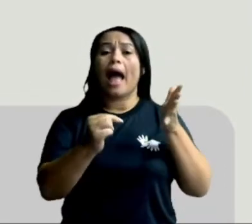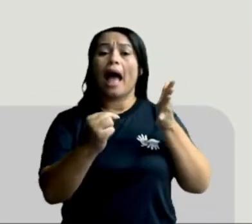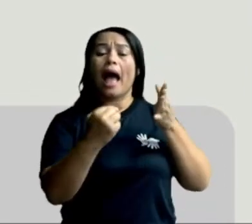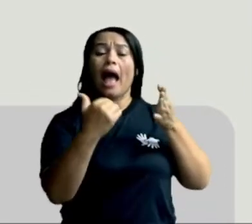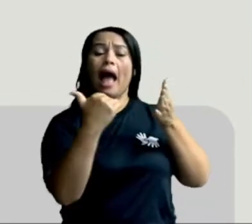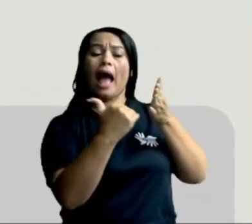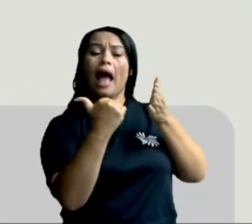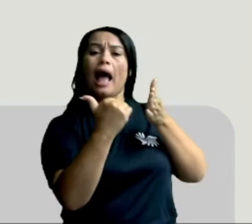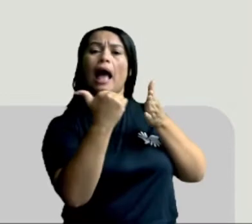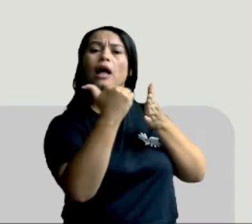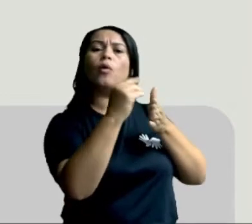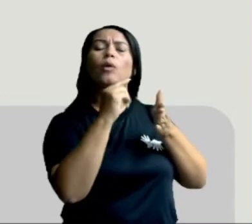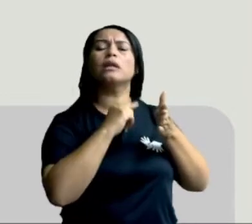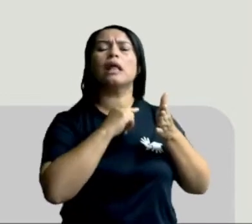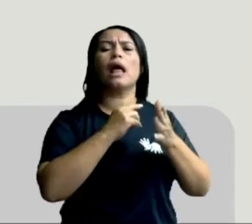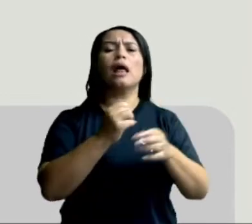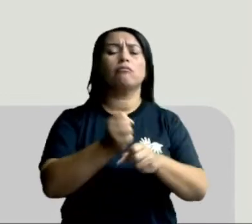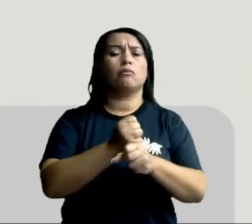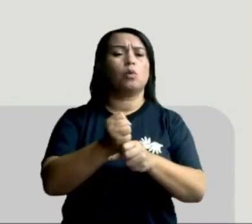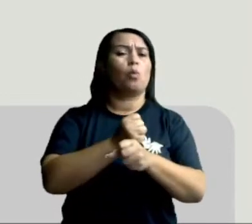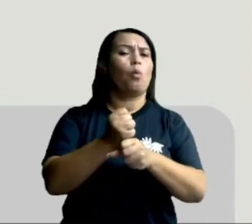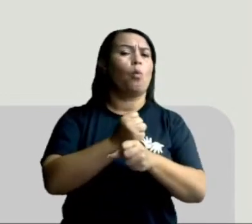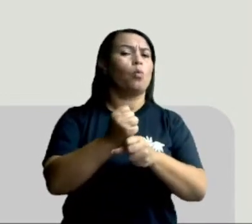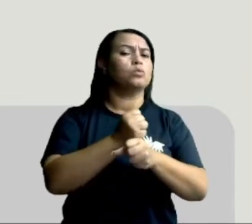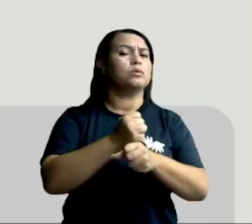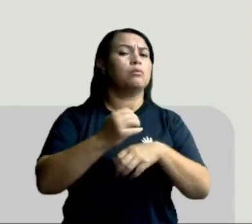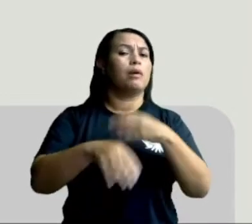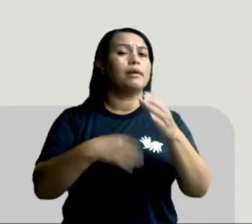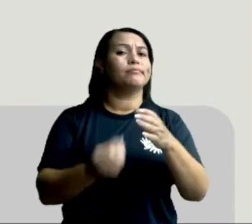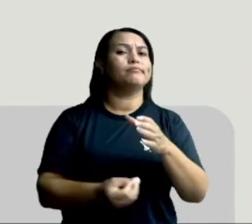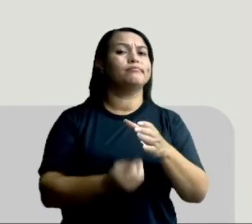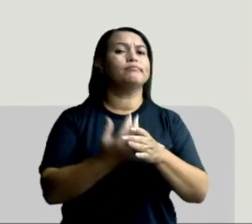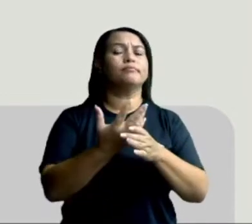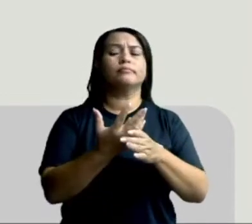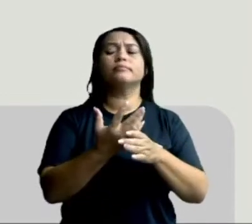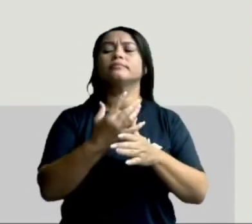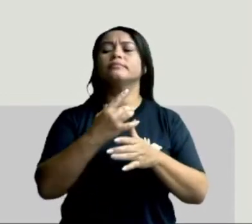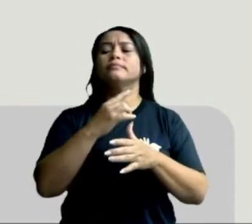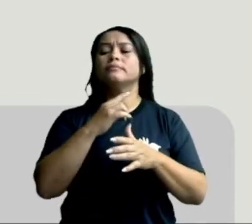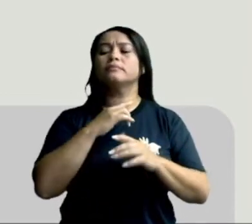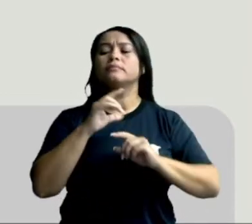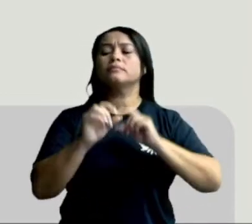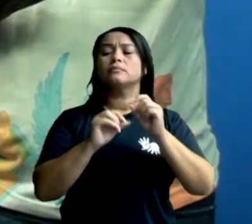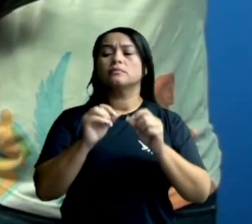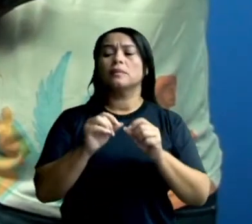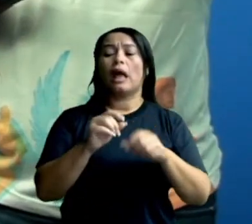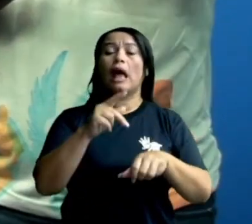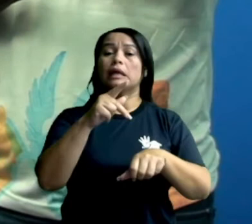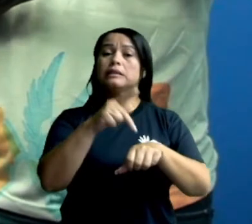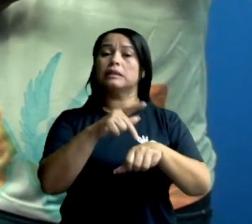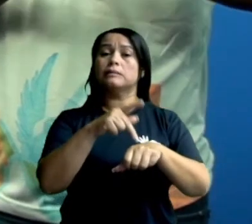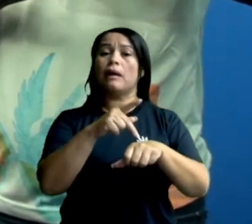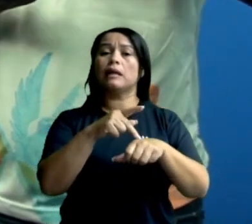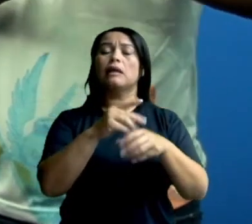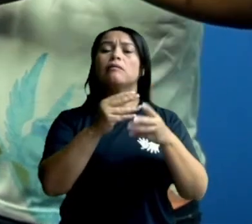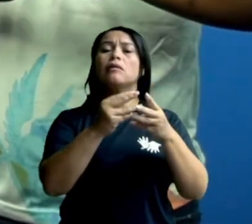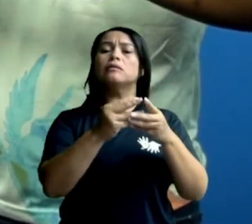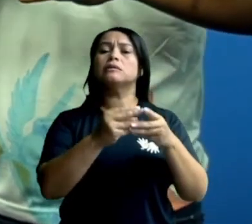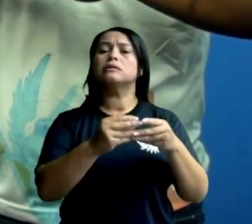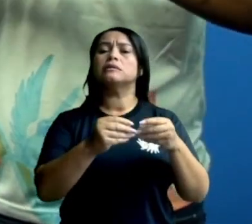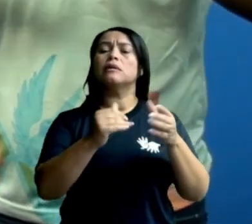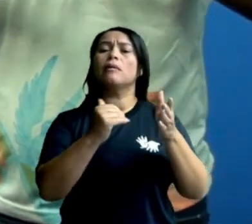durou milhões de anos para se formar. Então, essas pedras vão se sedimentando